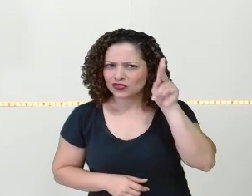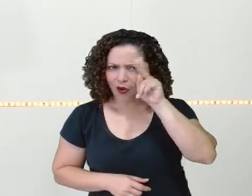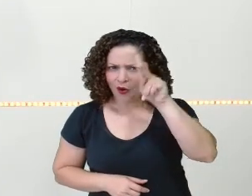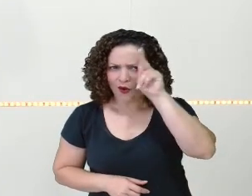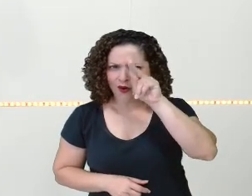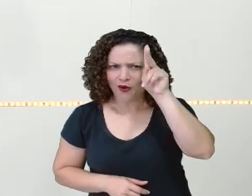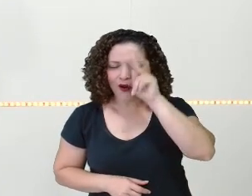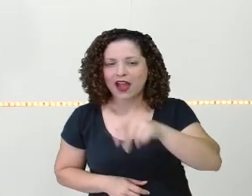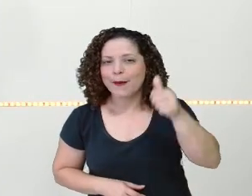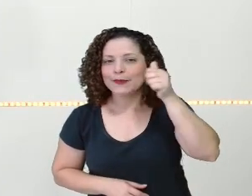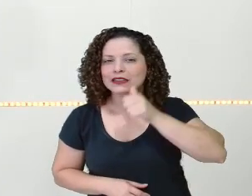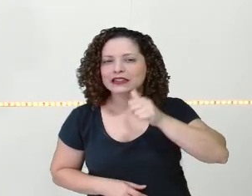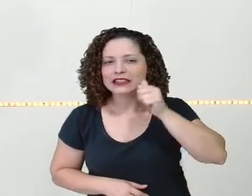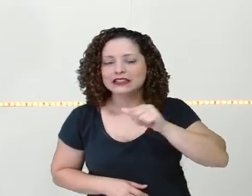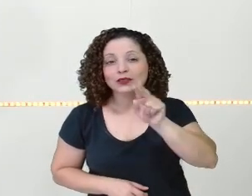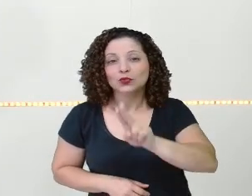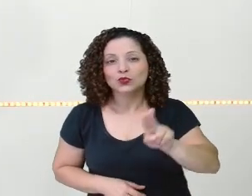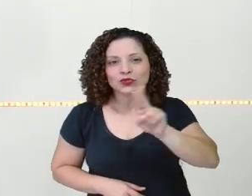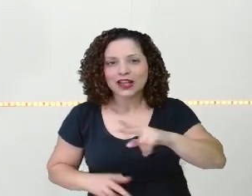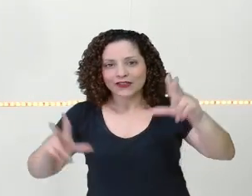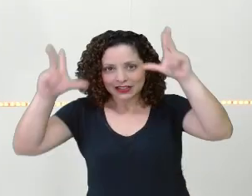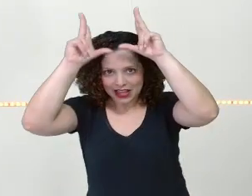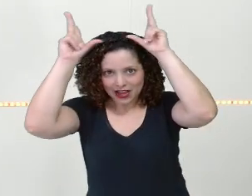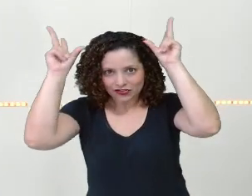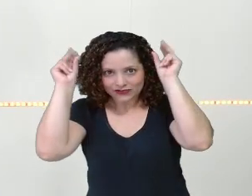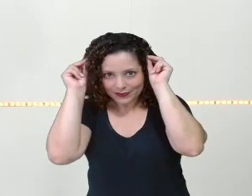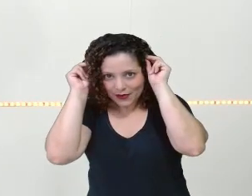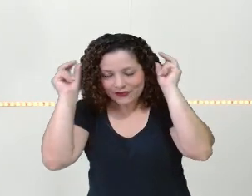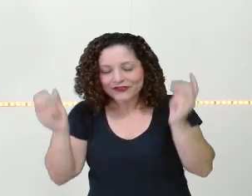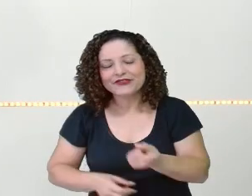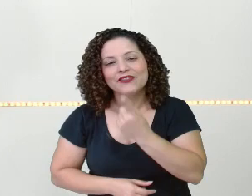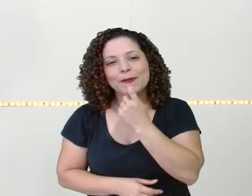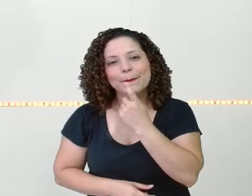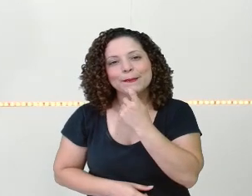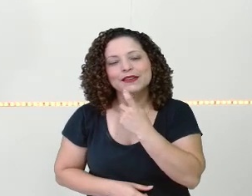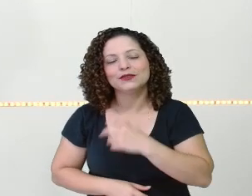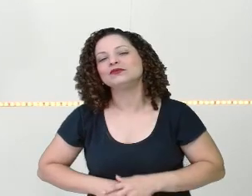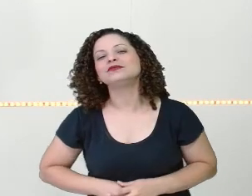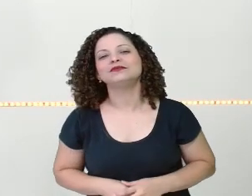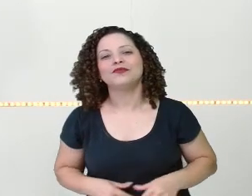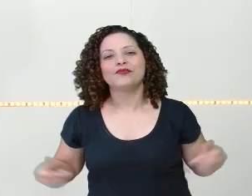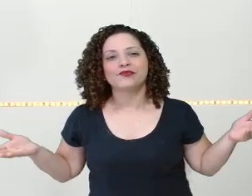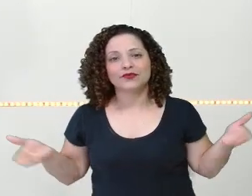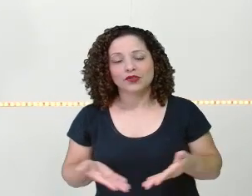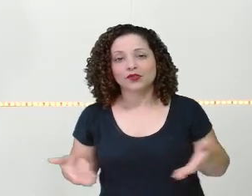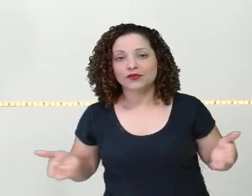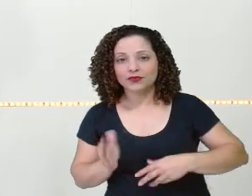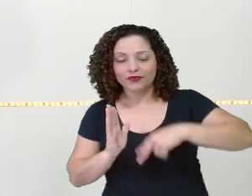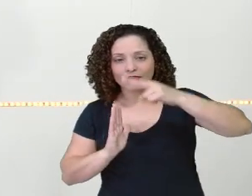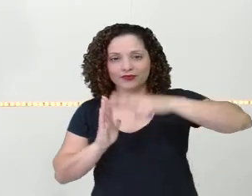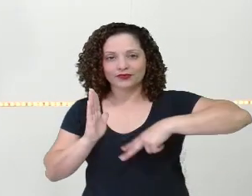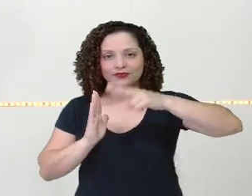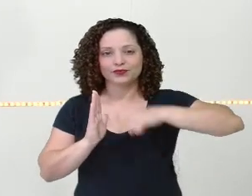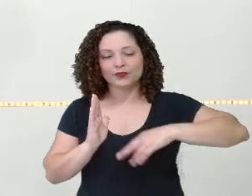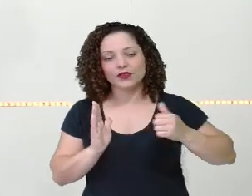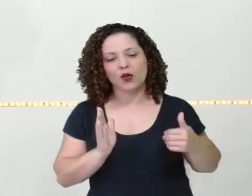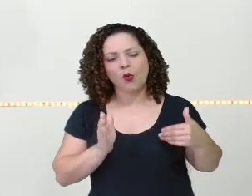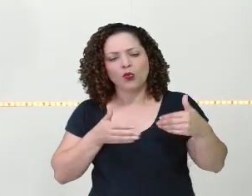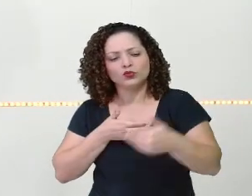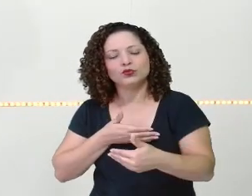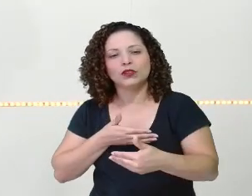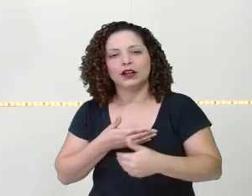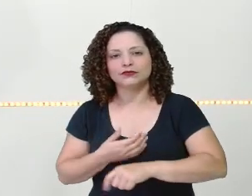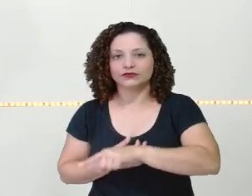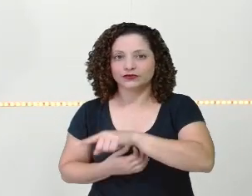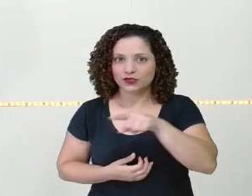contando a história da Chapeuzinho Vermelho na Árvore de Livros. Hoje a gente vai continuar essa leitura. Na hora que você